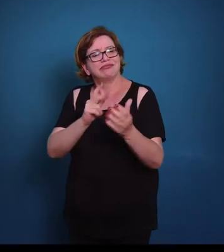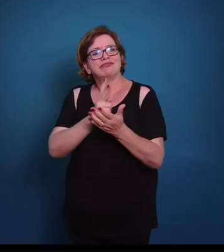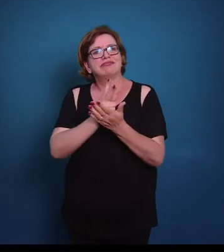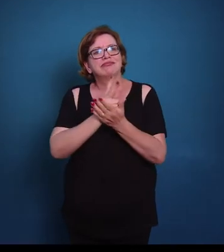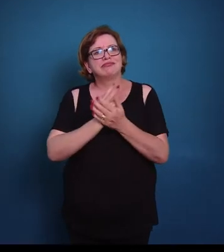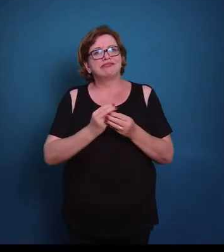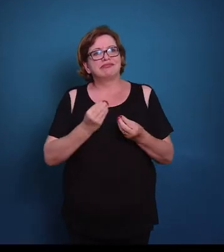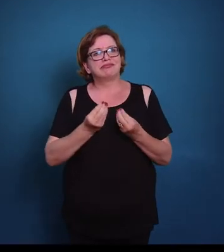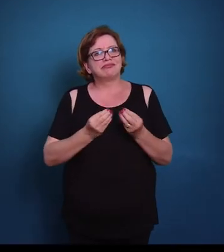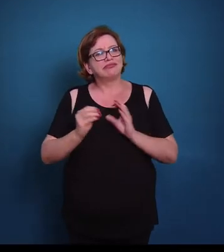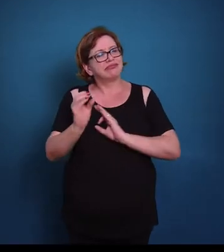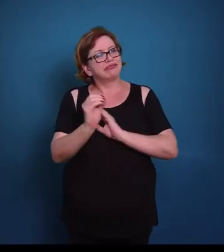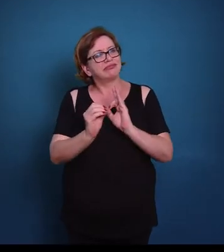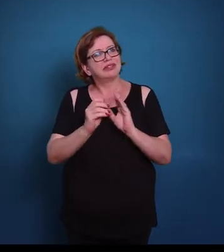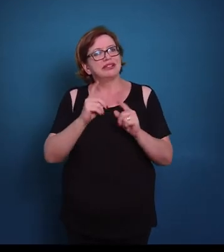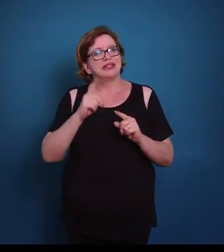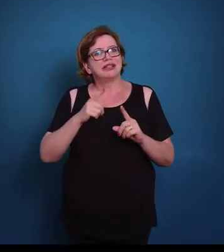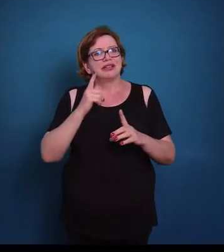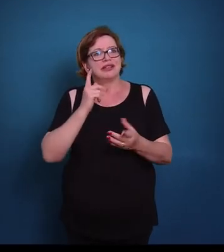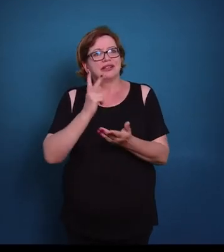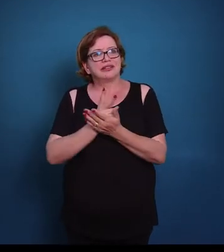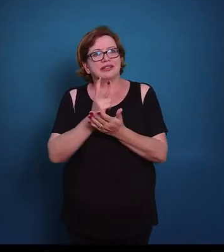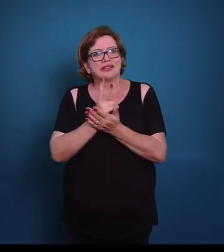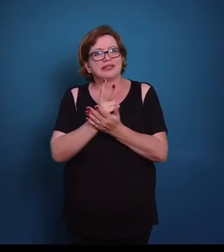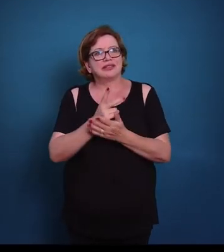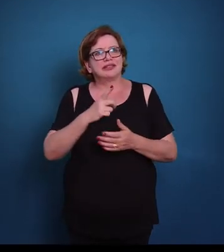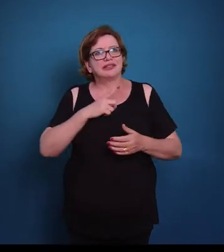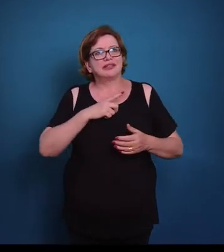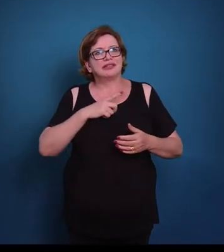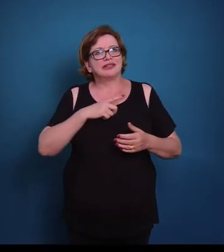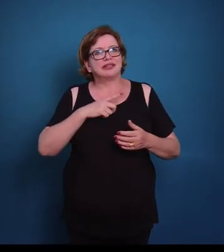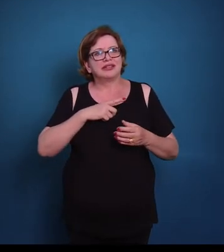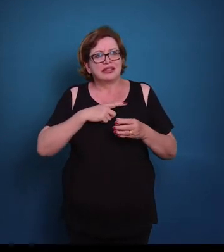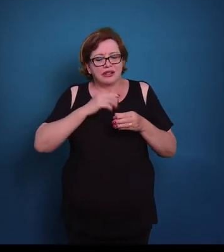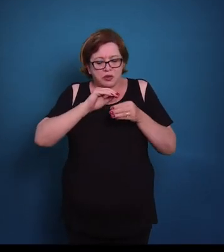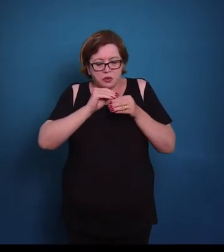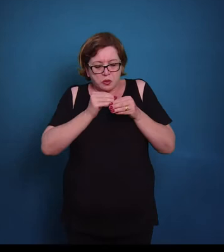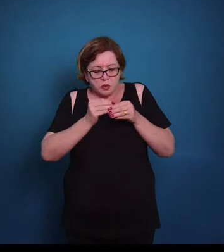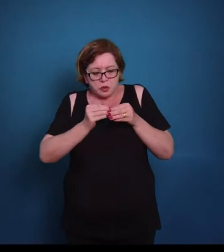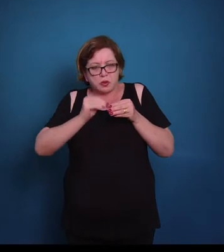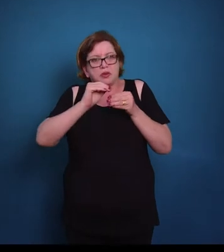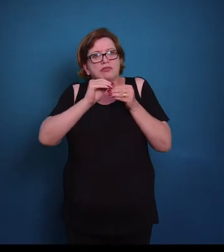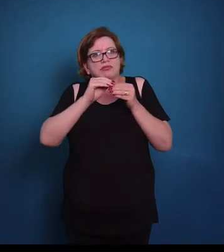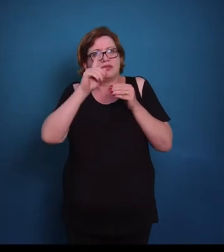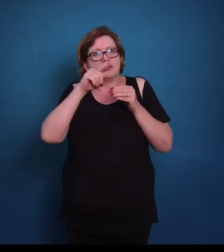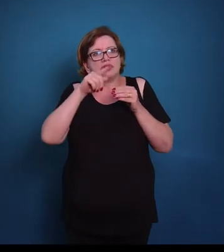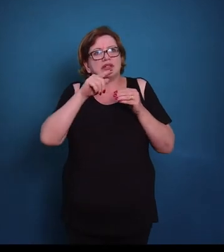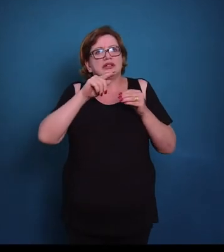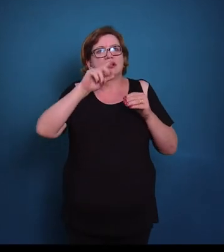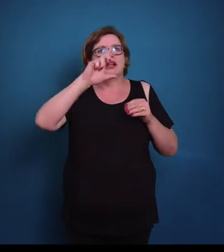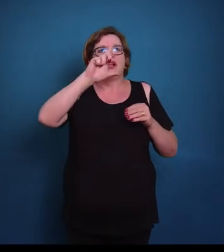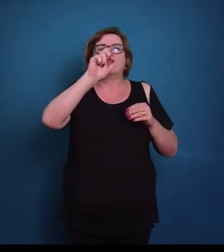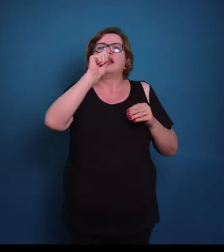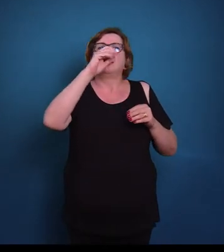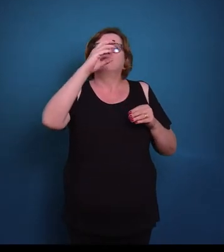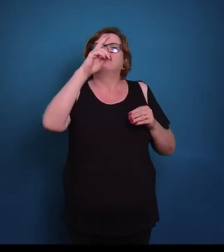óssea. E eles são encontrados geralmente em depressões dentro da matriz óssea, que nós chamamos de lacunas de Halship.